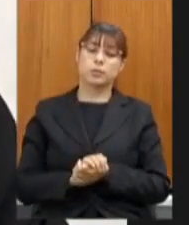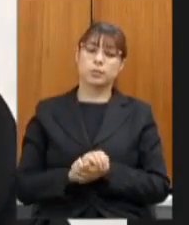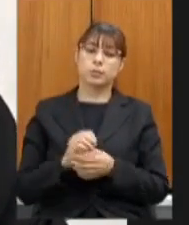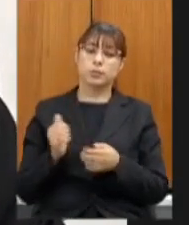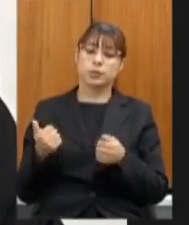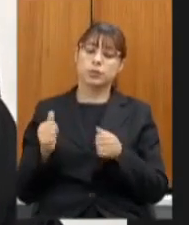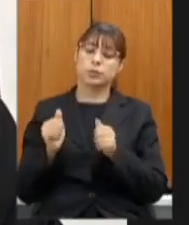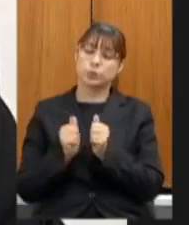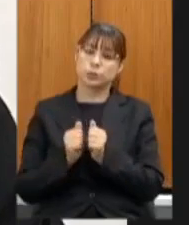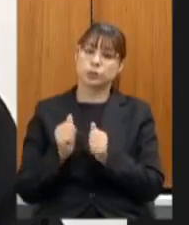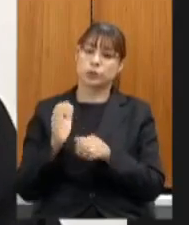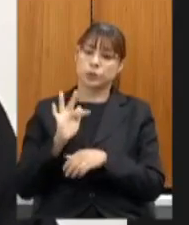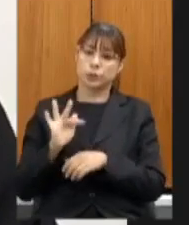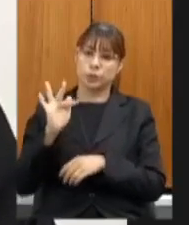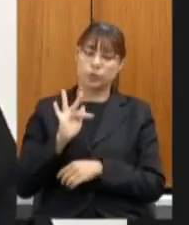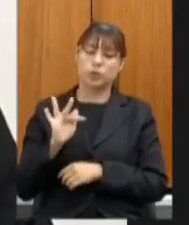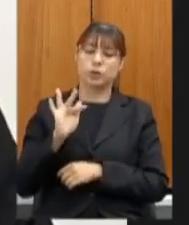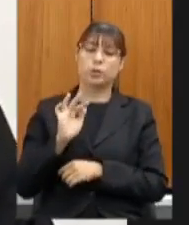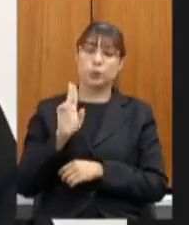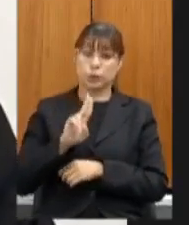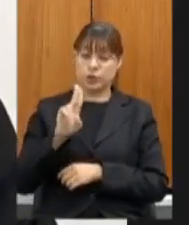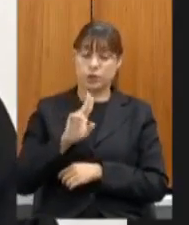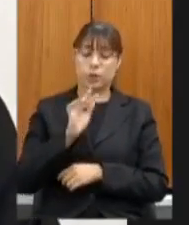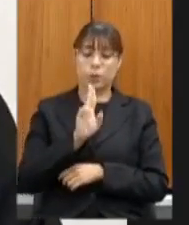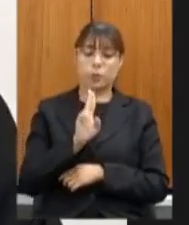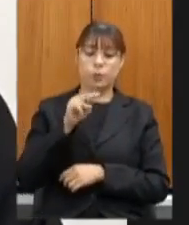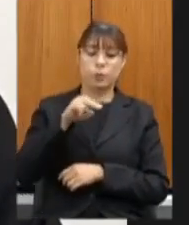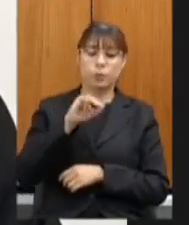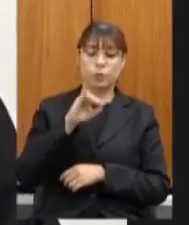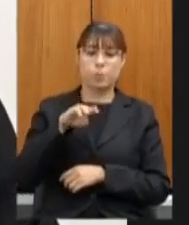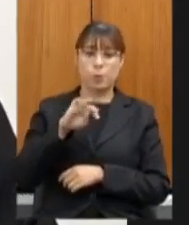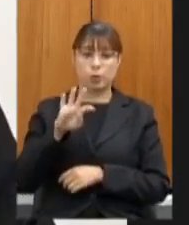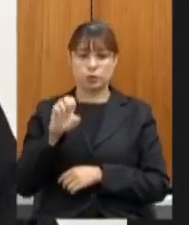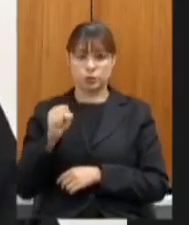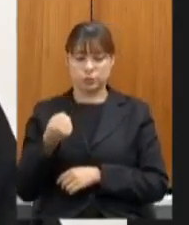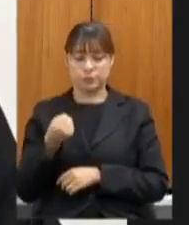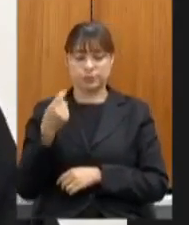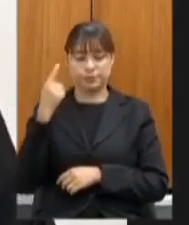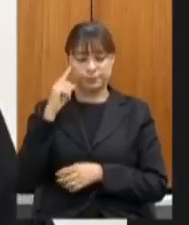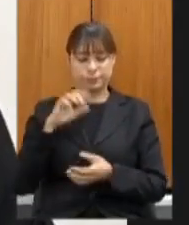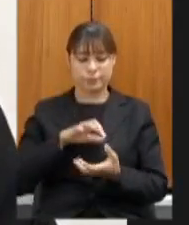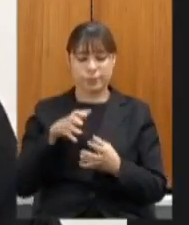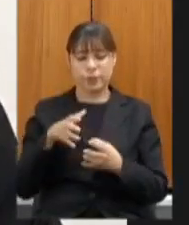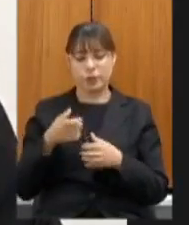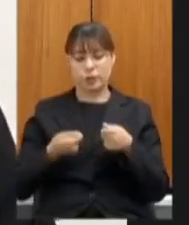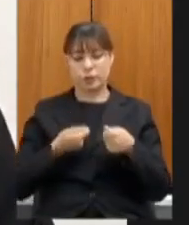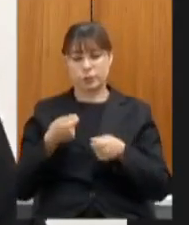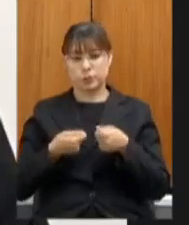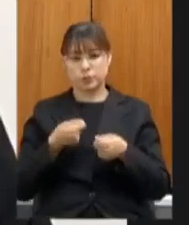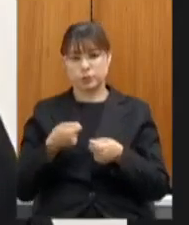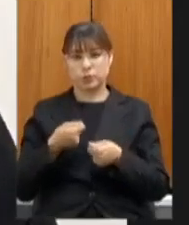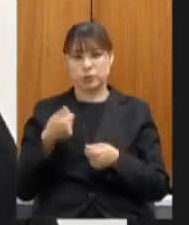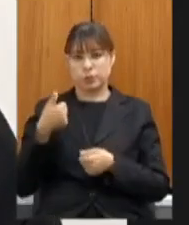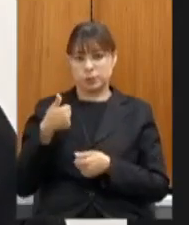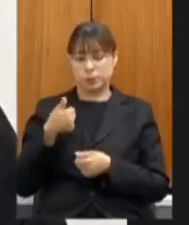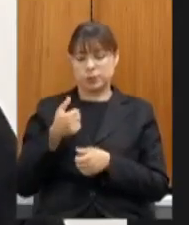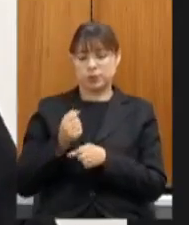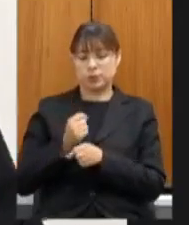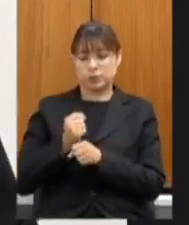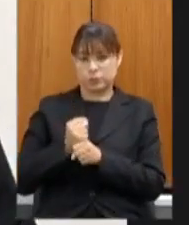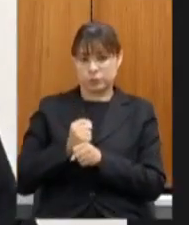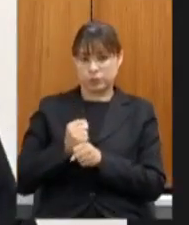Unimontes quando da reforma administrativa logo no nosso primeiro ano de mandato